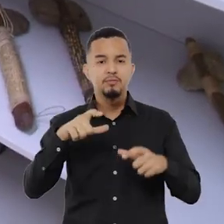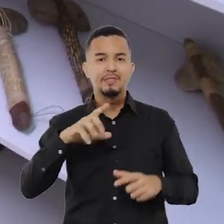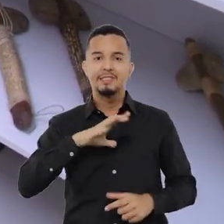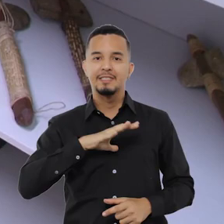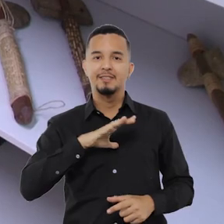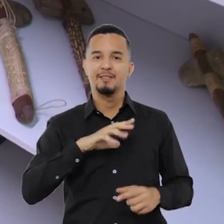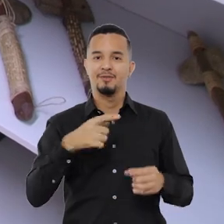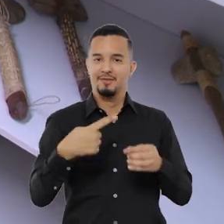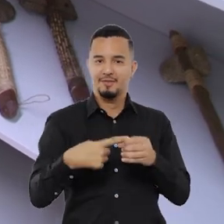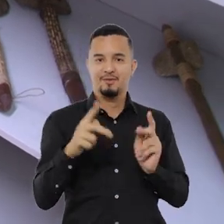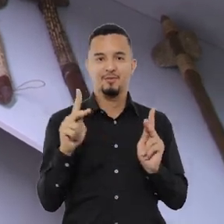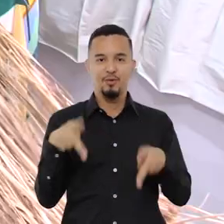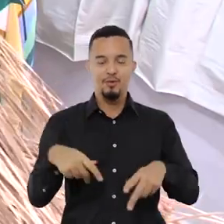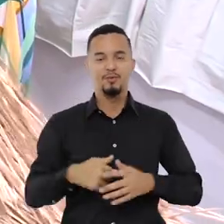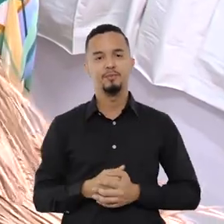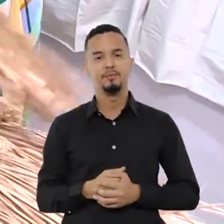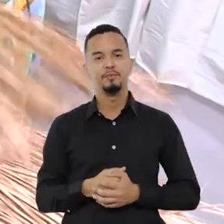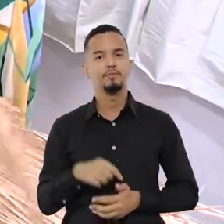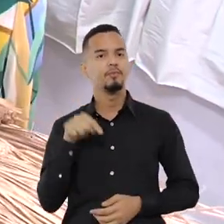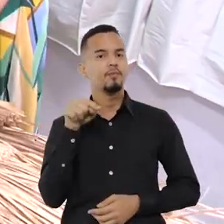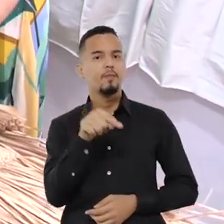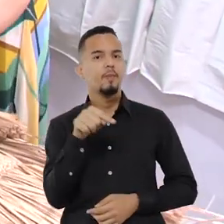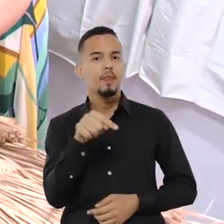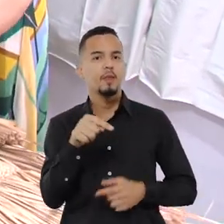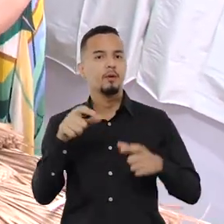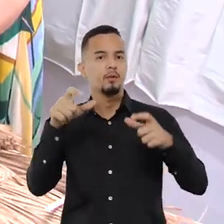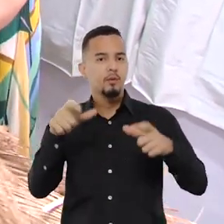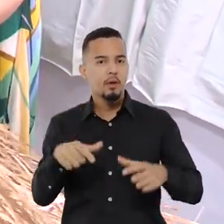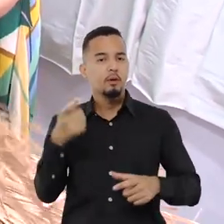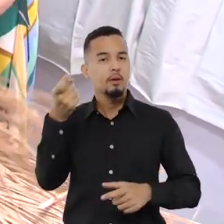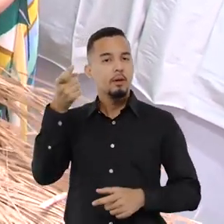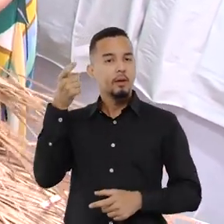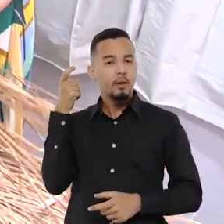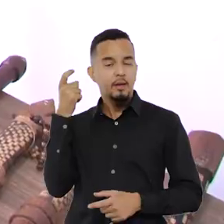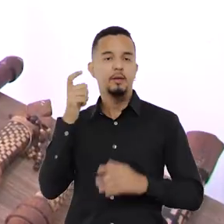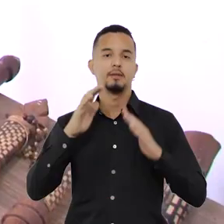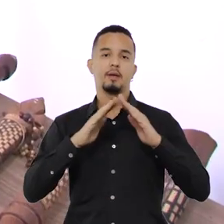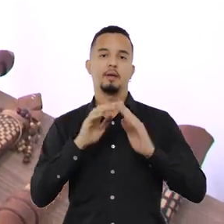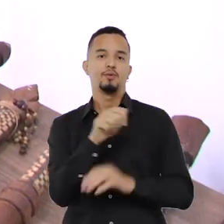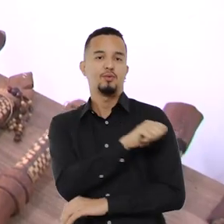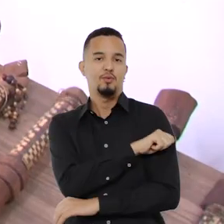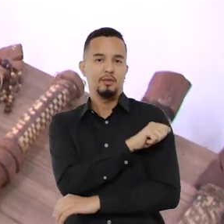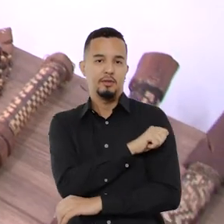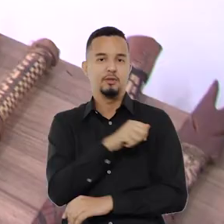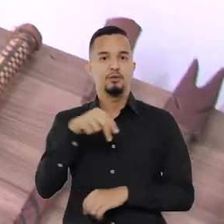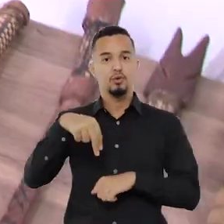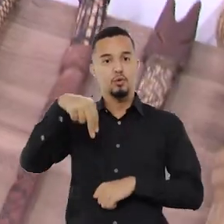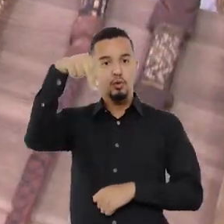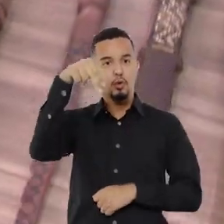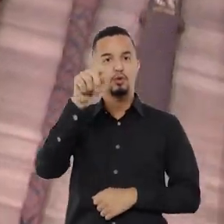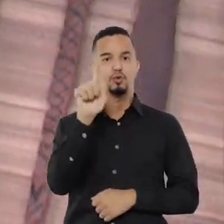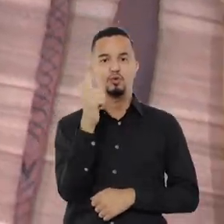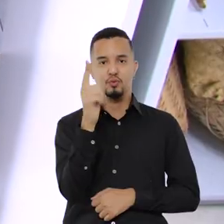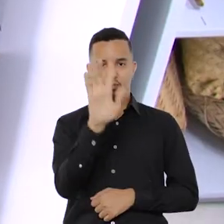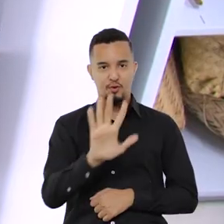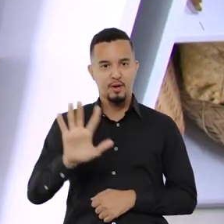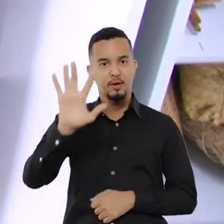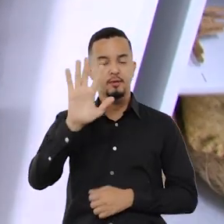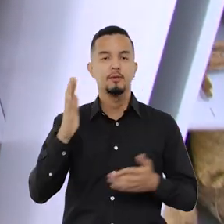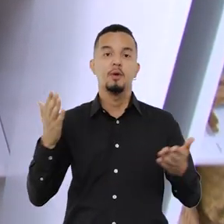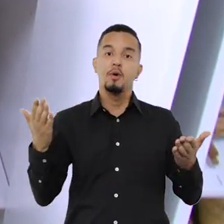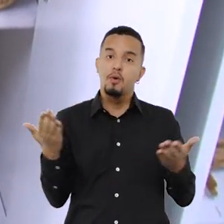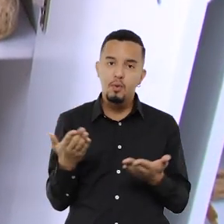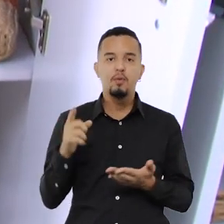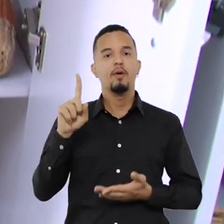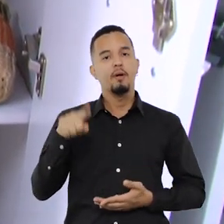no centro da cidade. Este espaço já foi sede da antiga SENOG, a Casa do Estudante do Norte Goiano. Hoje